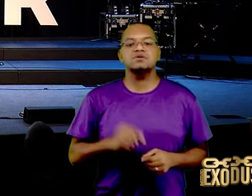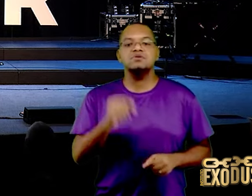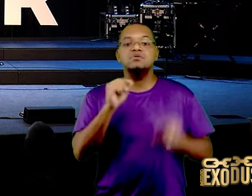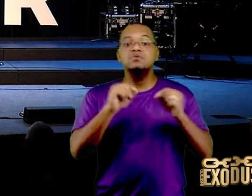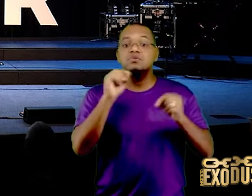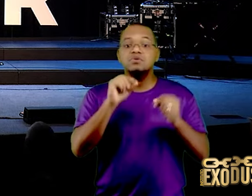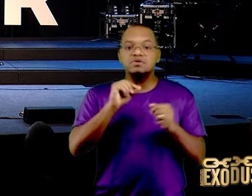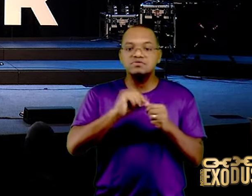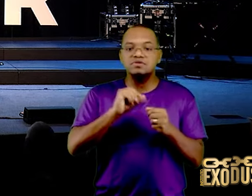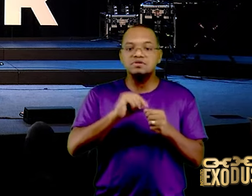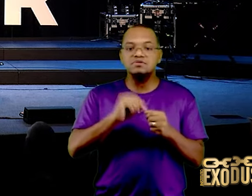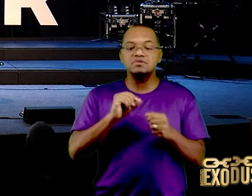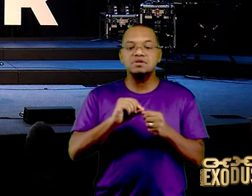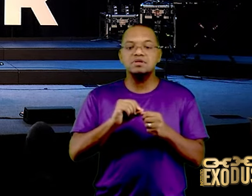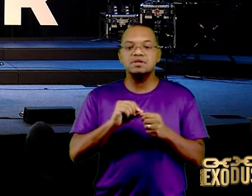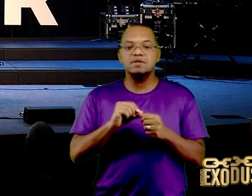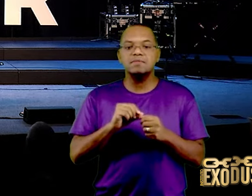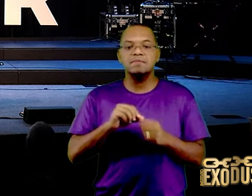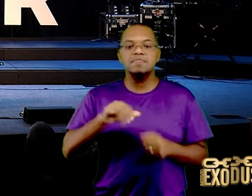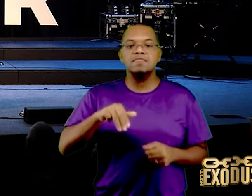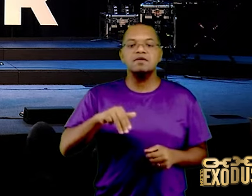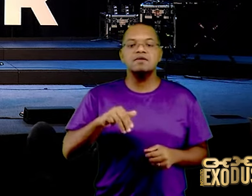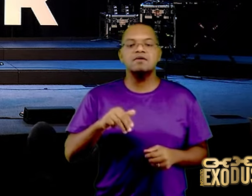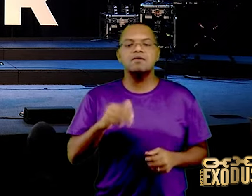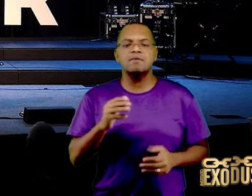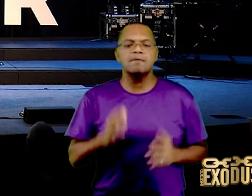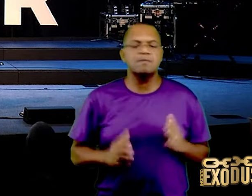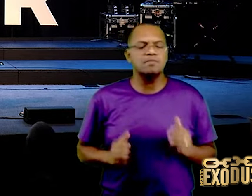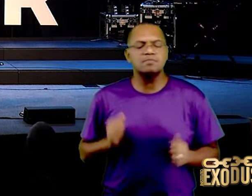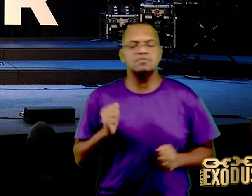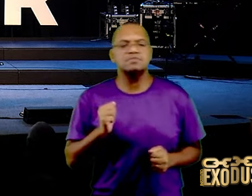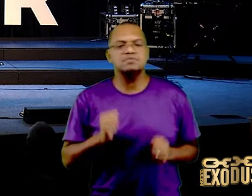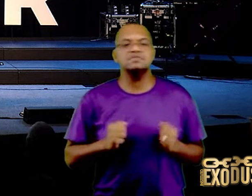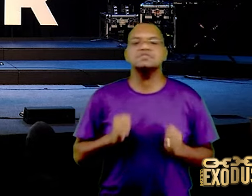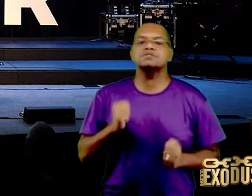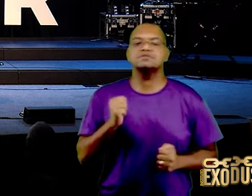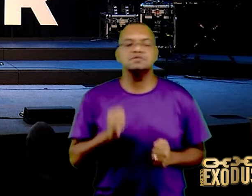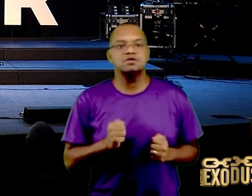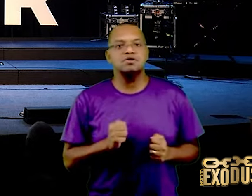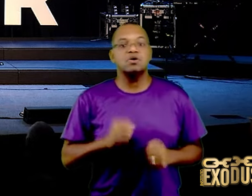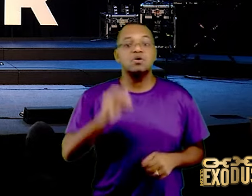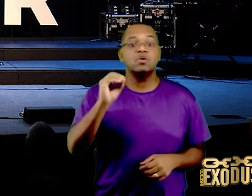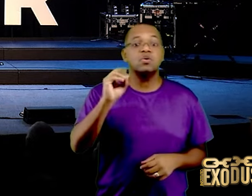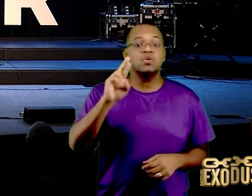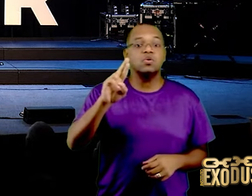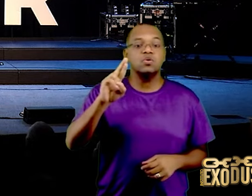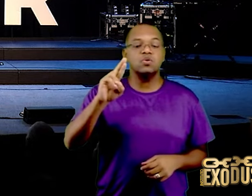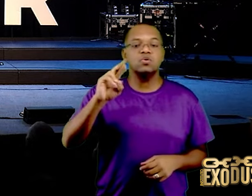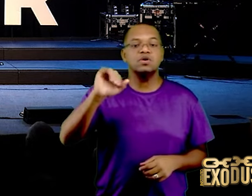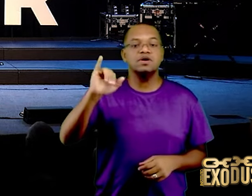a gente não faz marcha para Jesus? a gente faz marcha para os orixás, é,